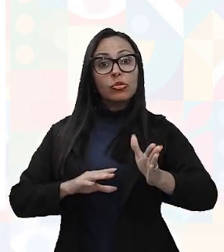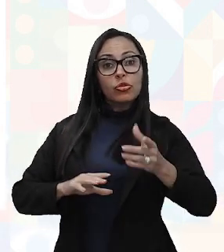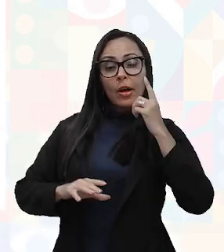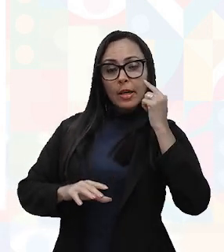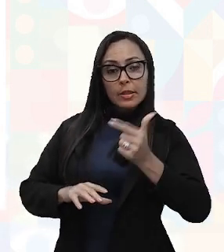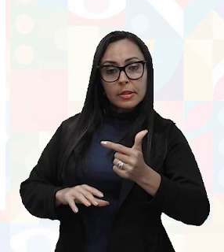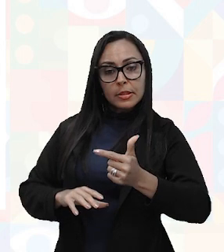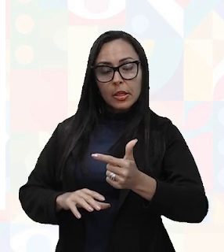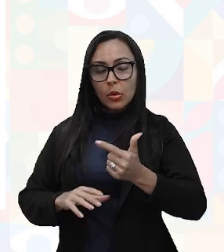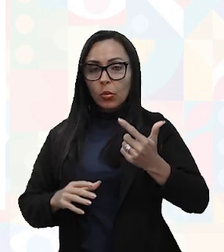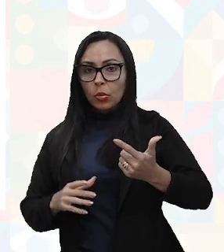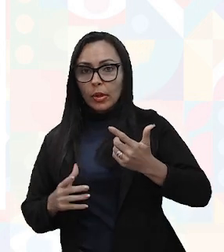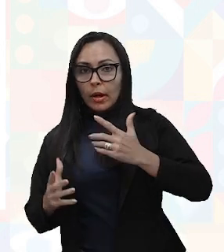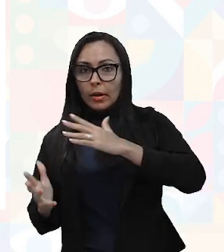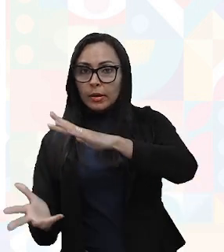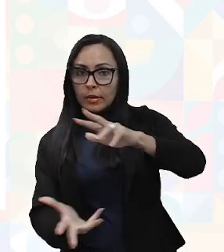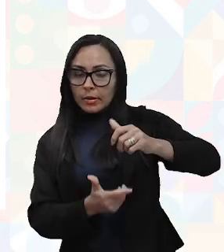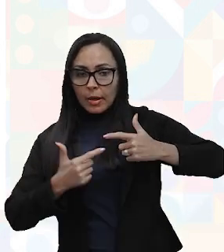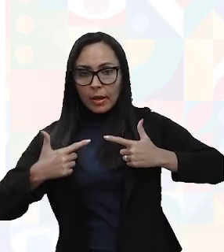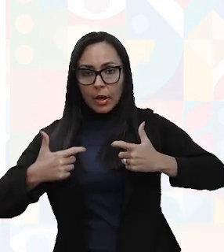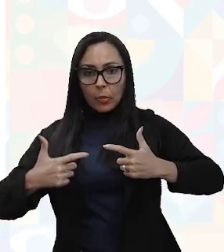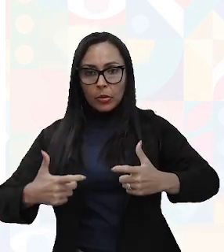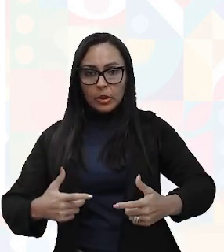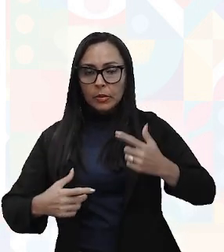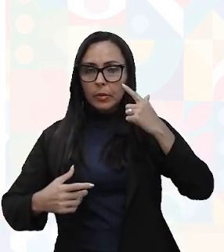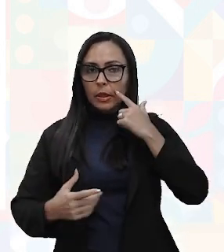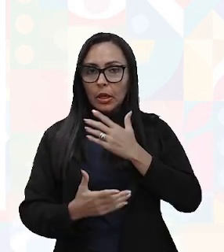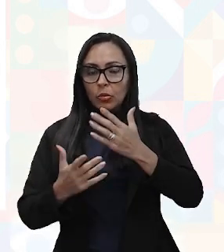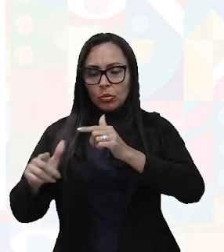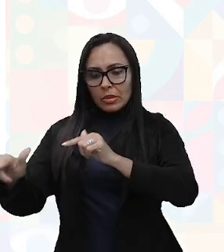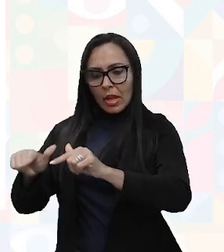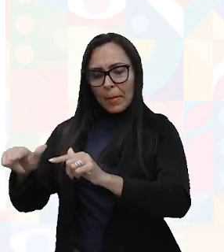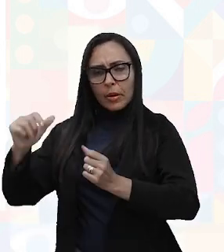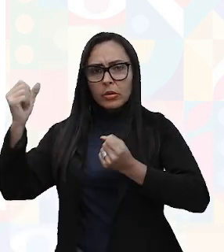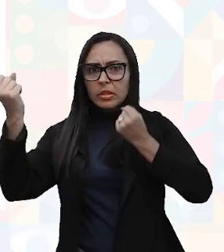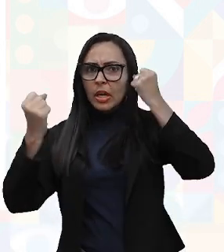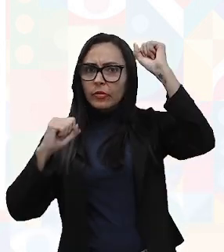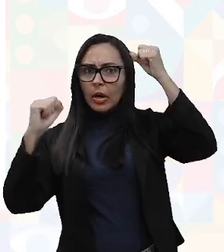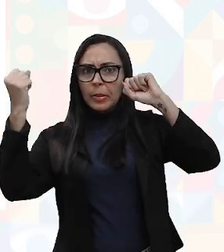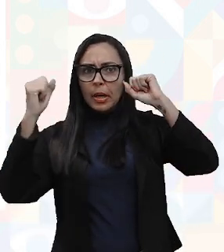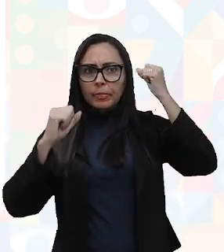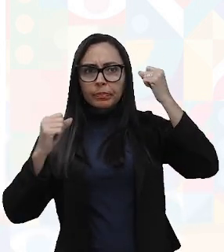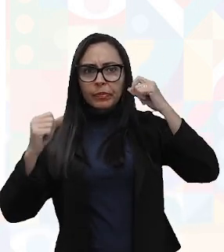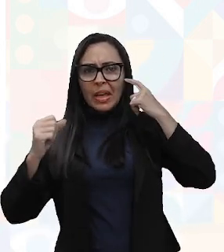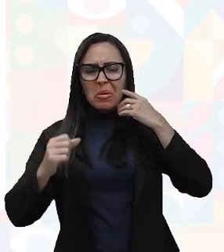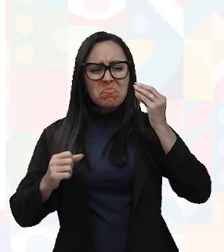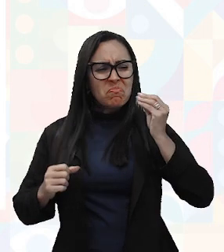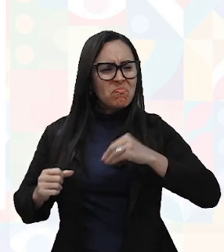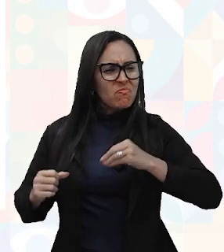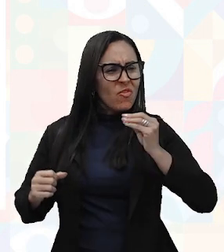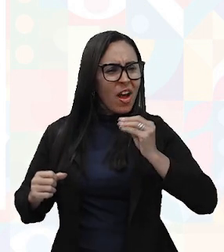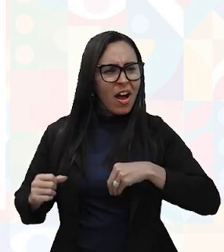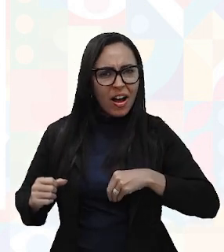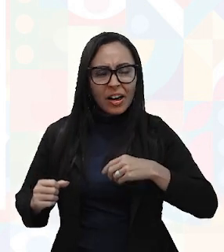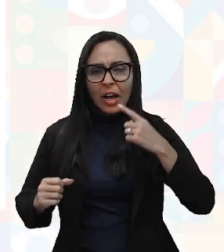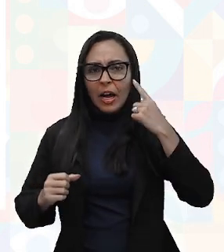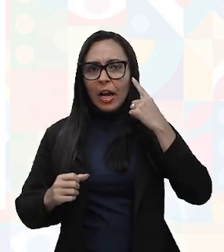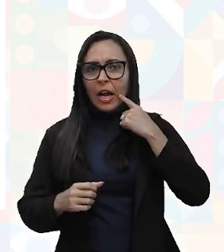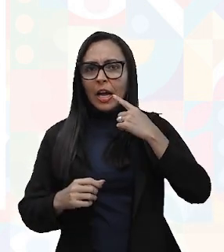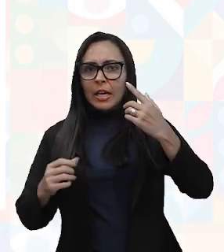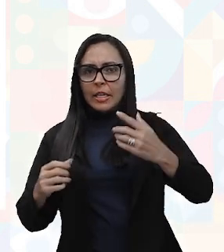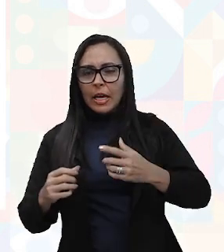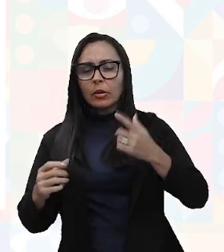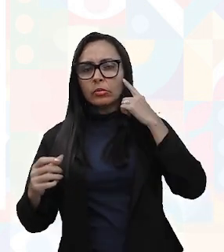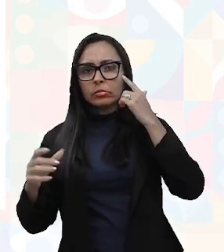conhecimento ganhou destaque, uma vez que as condições de trabalho das fábricas eram precárias e a produção estava sendo afetada.